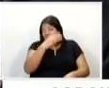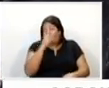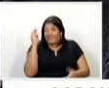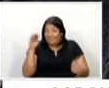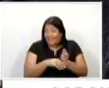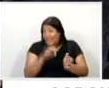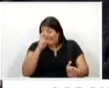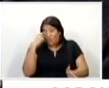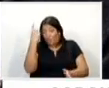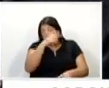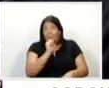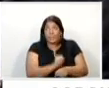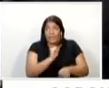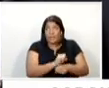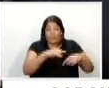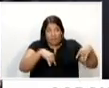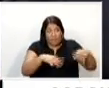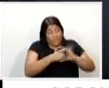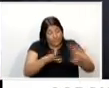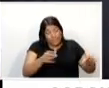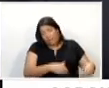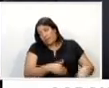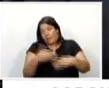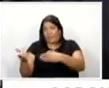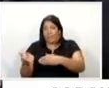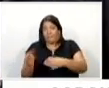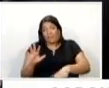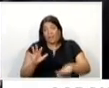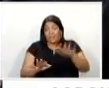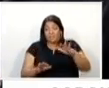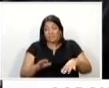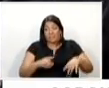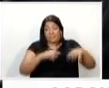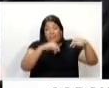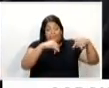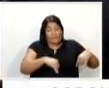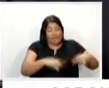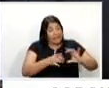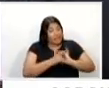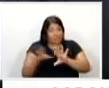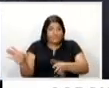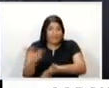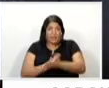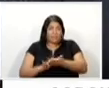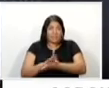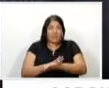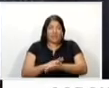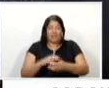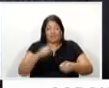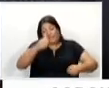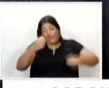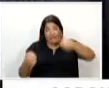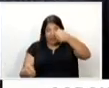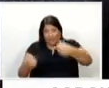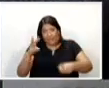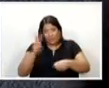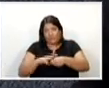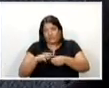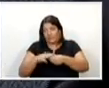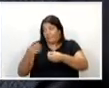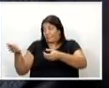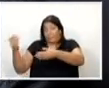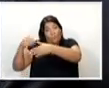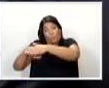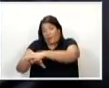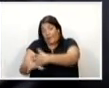aguardando a liberação da maca. E muitas vezes ocorre da maca nem ser liberada. O que ocorre, então, a viatura, ela é recolhida, a